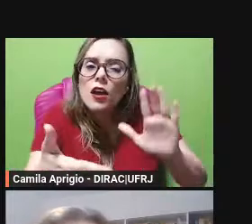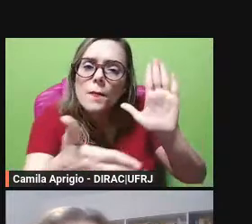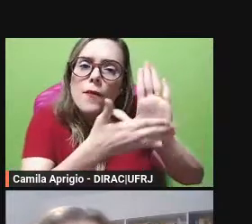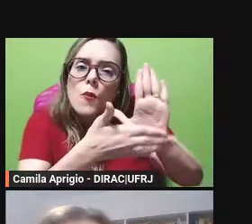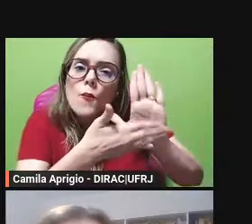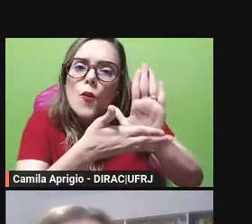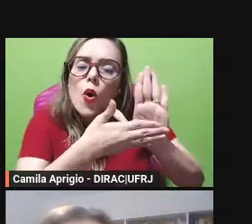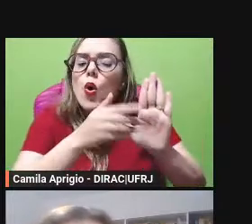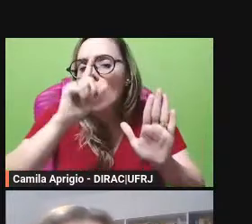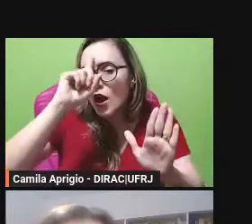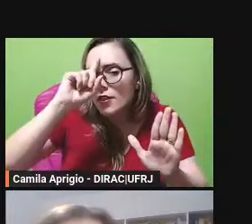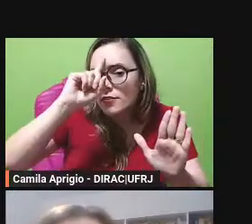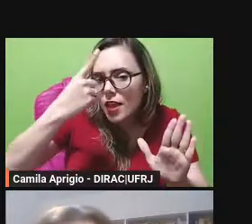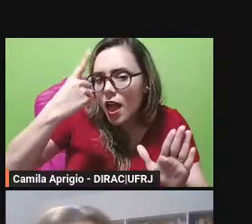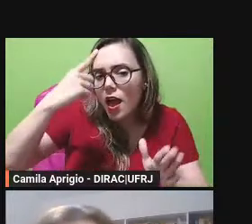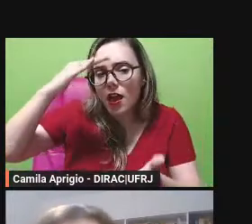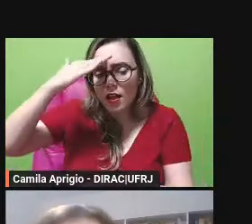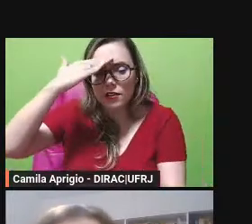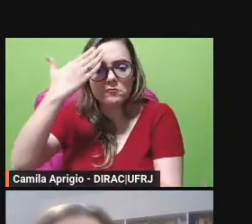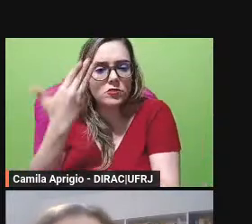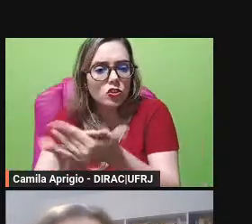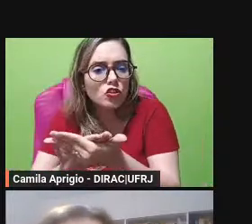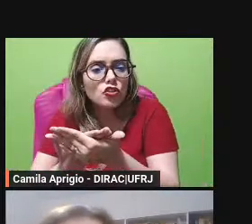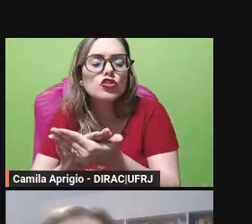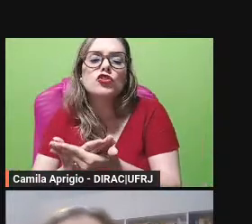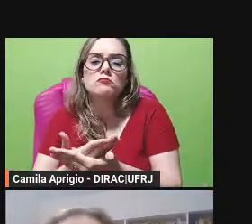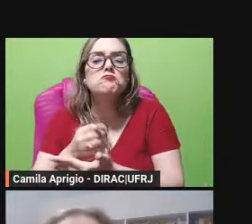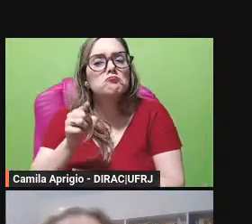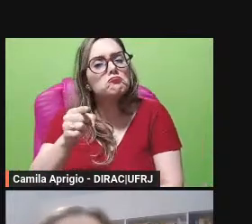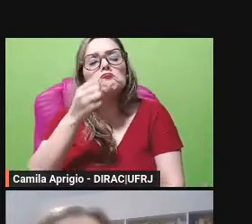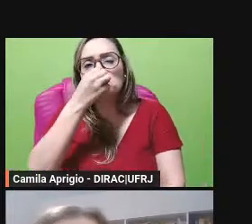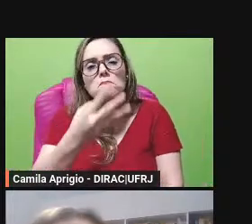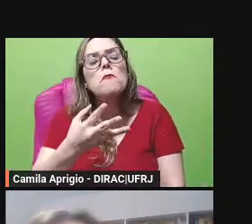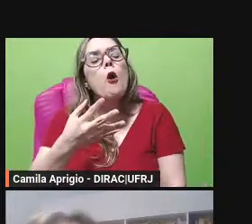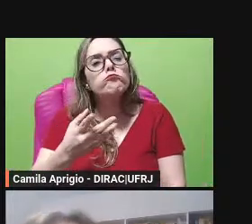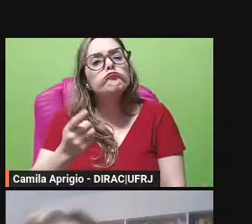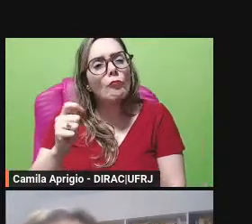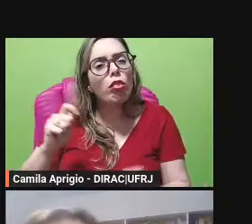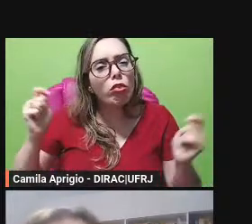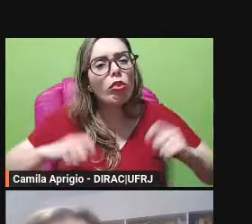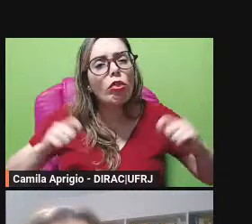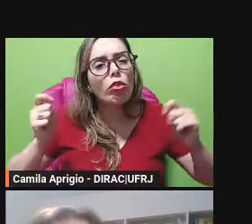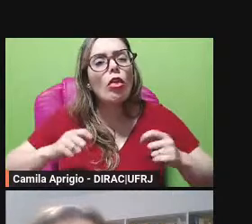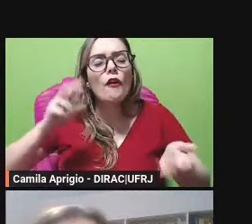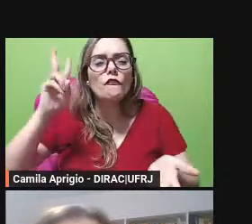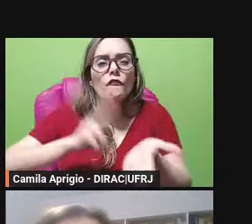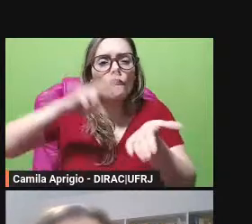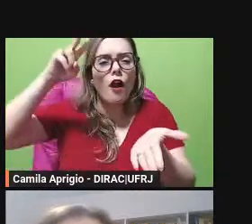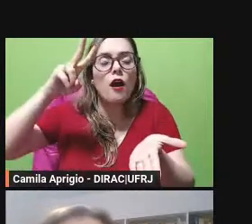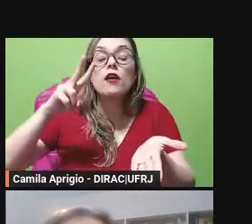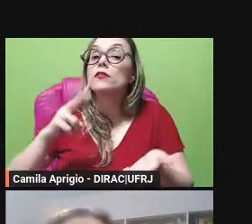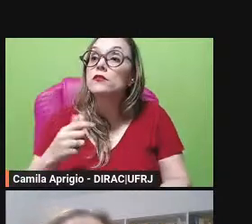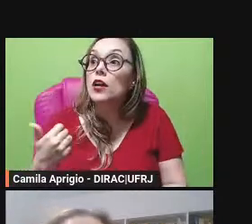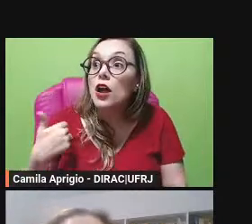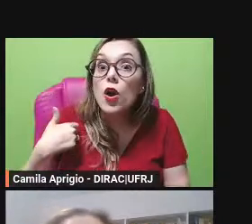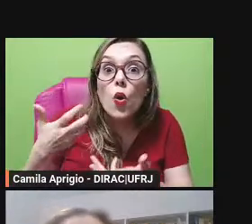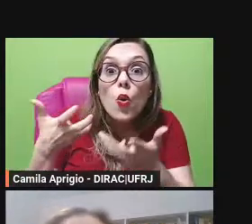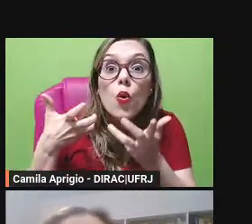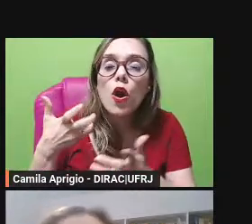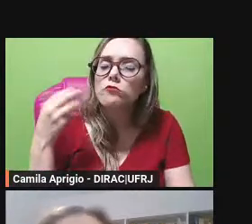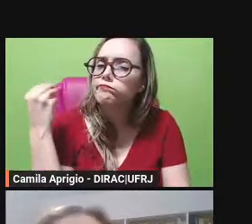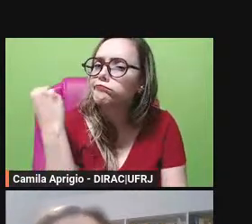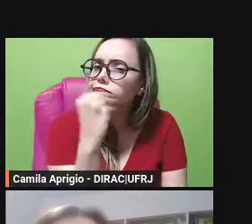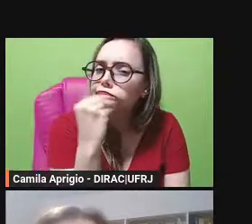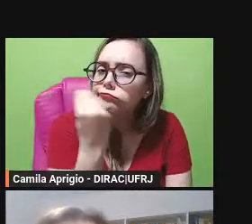em que ele acredita né que ele é considera válida com a qual ele quer convencer os seus ouvintes ele